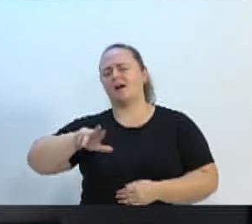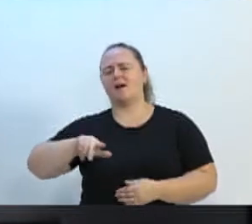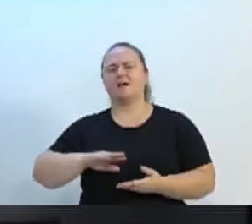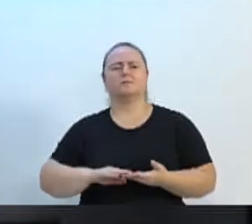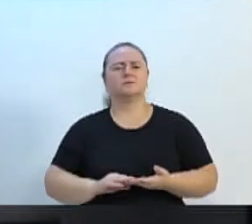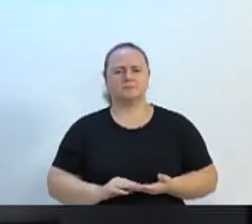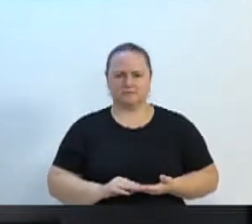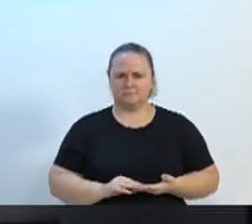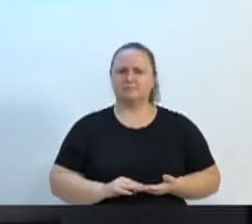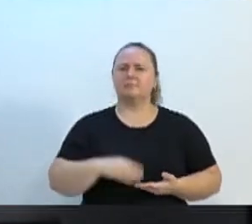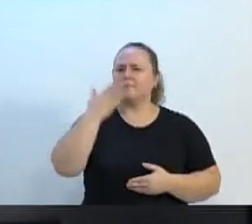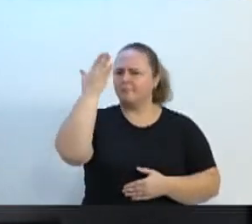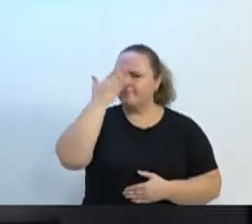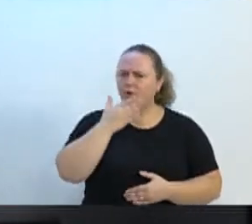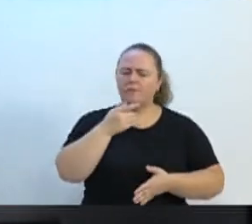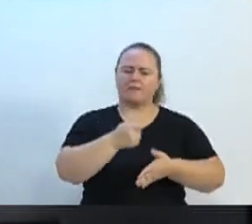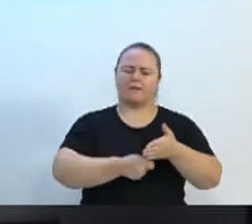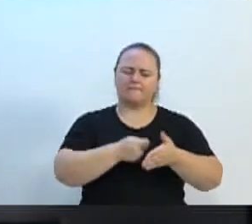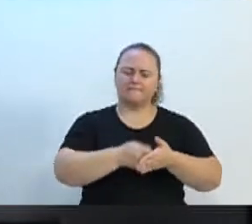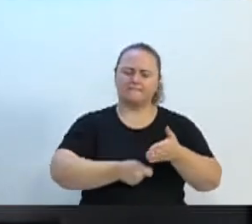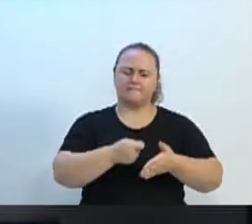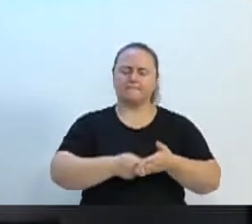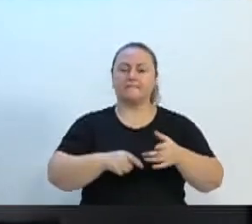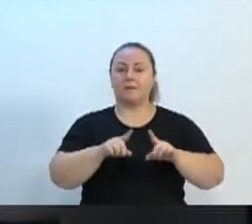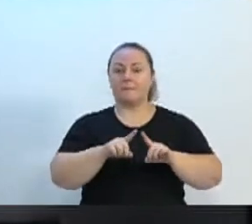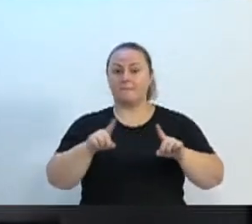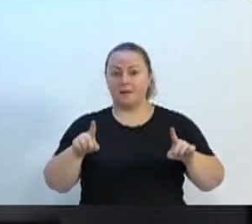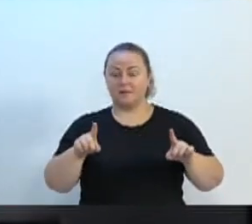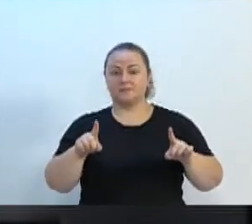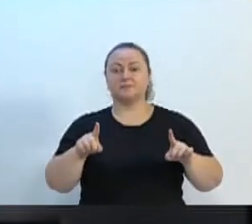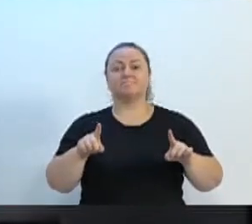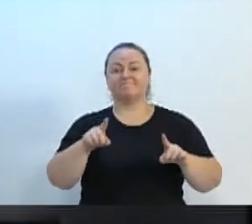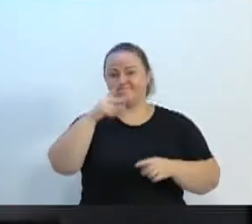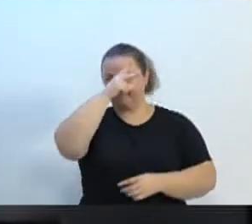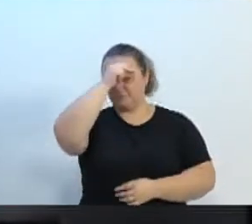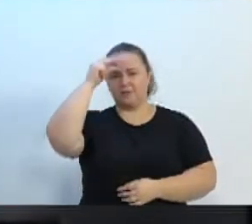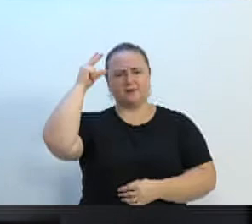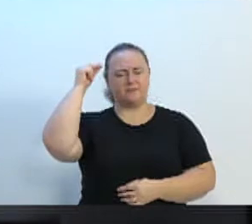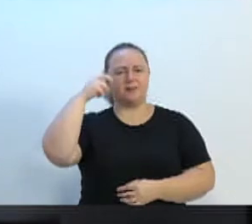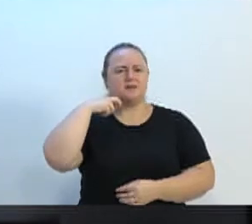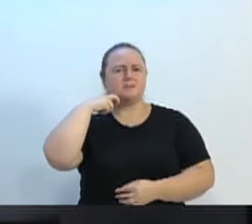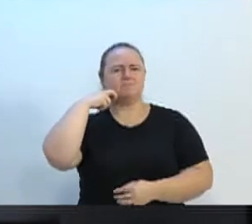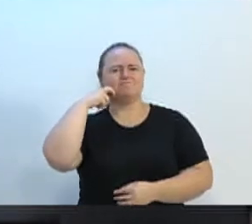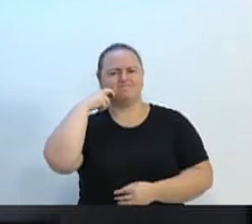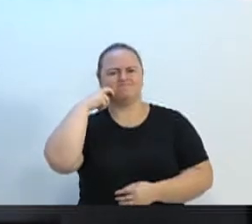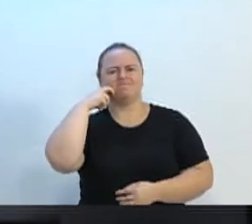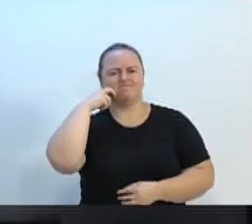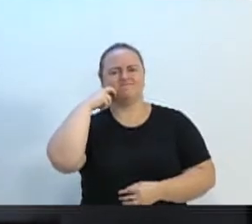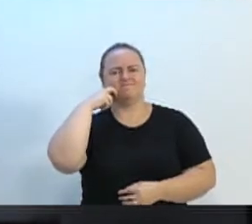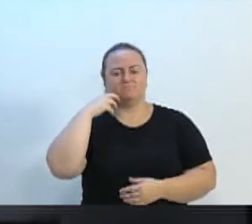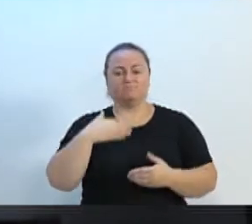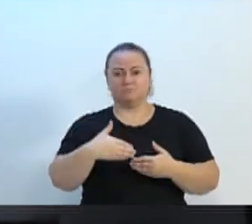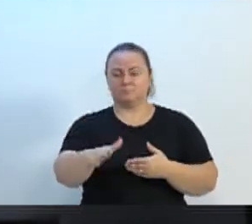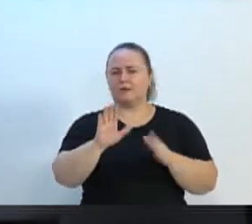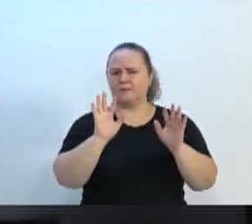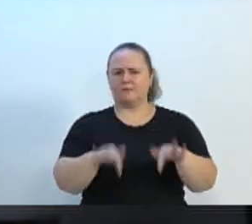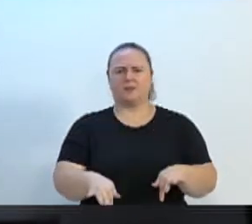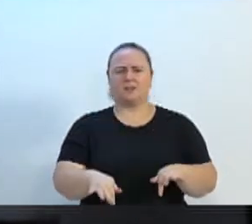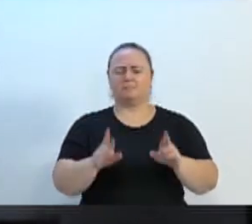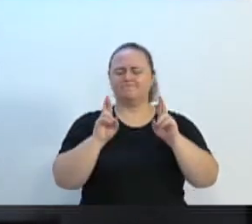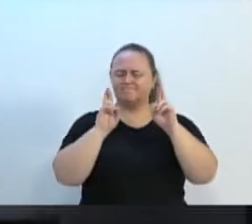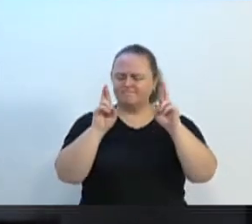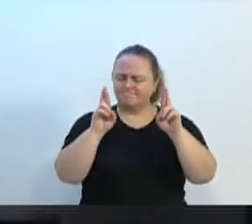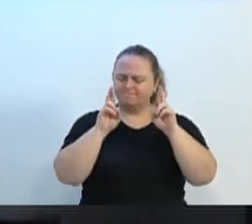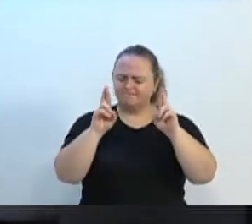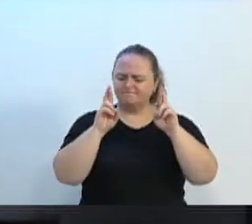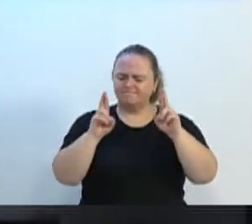comprovando da sua luta. E ele, vergonhosamente, fez isso. Essa política, vereador Bruno, acabou. E se Deus quiser, em novembro vai ser